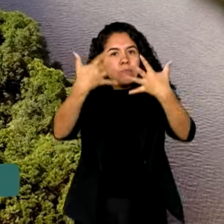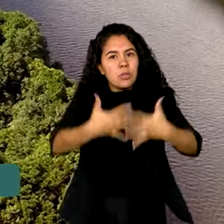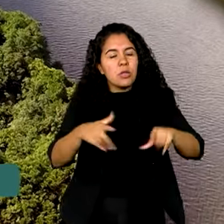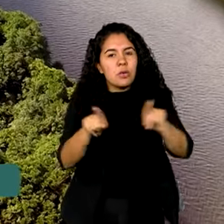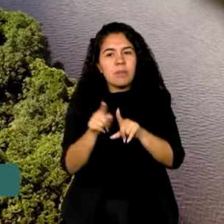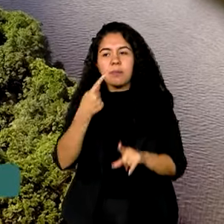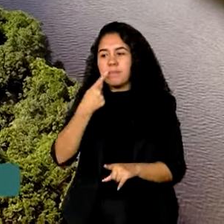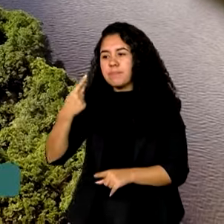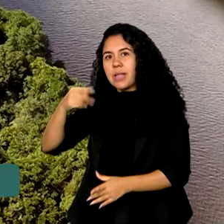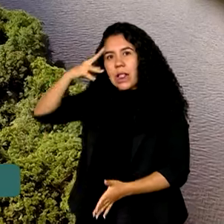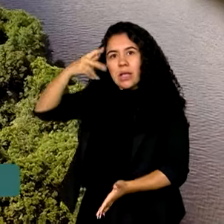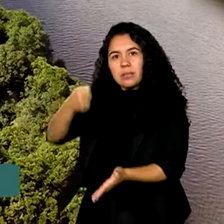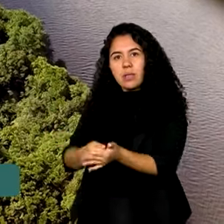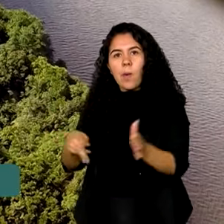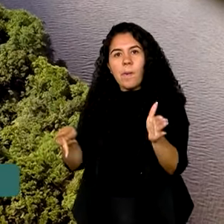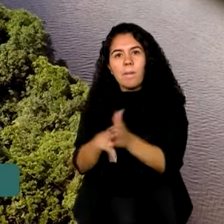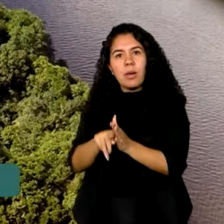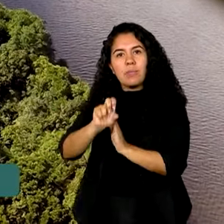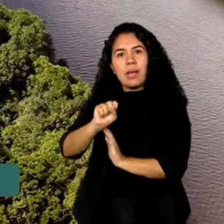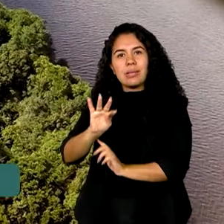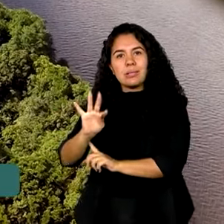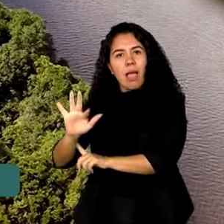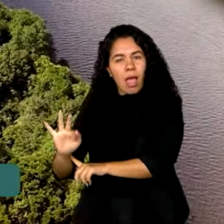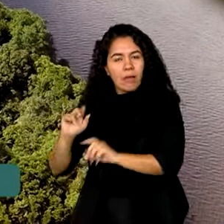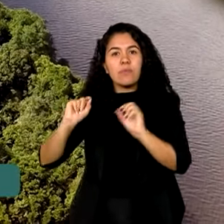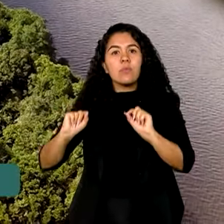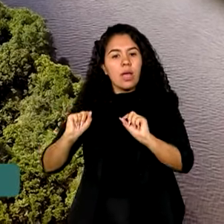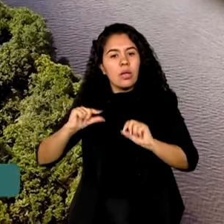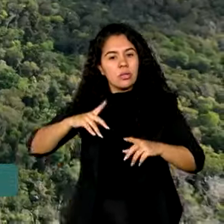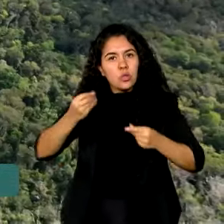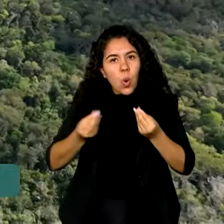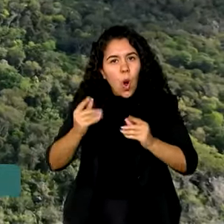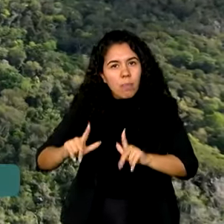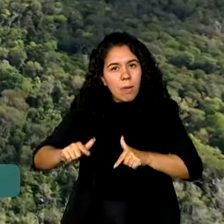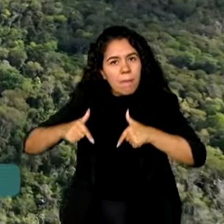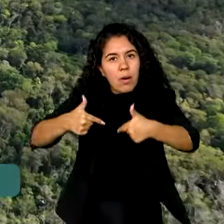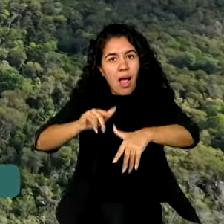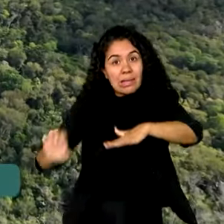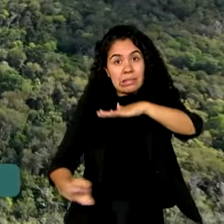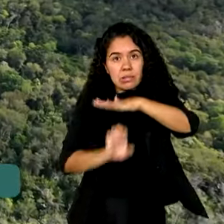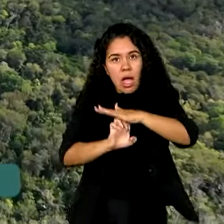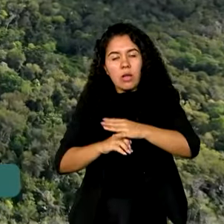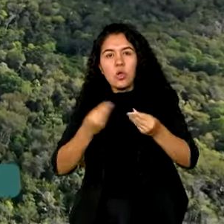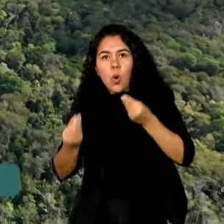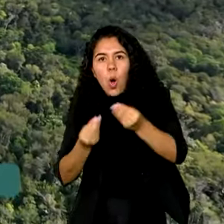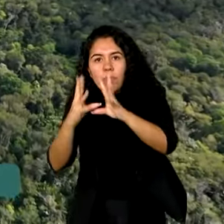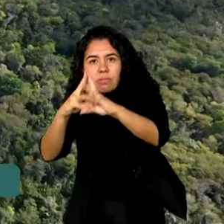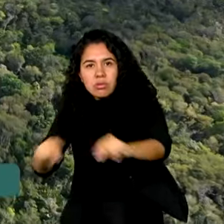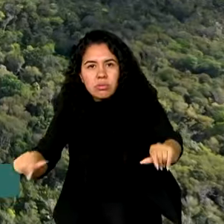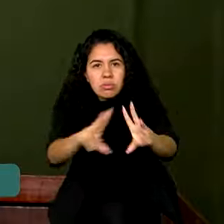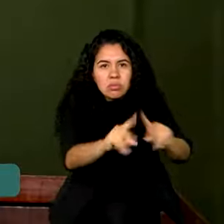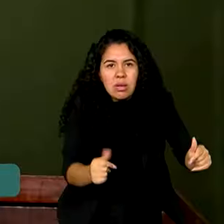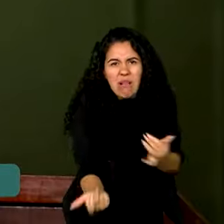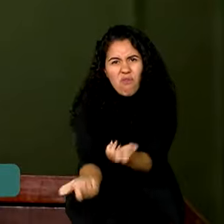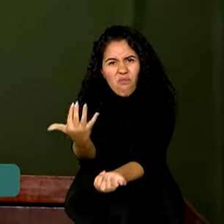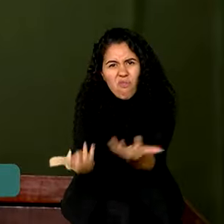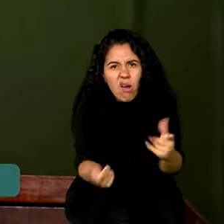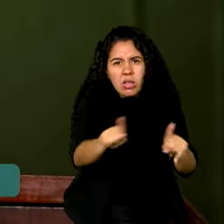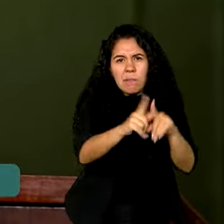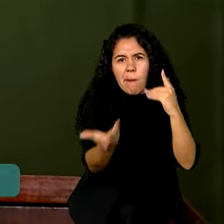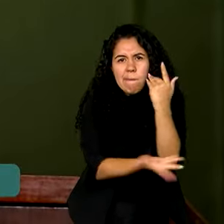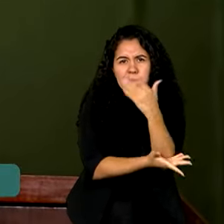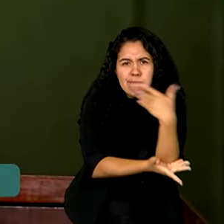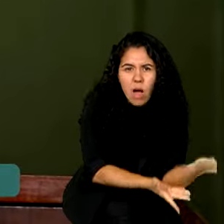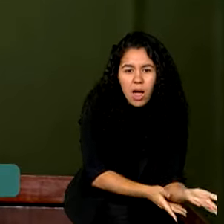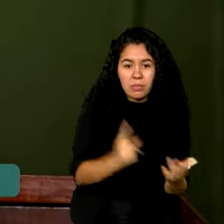recentes do Supremo, que determinam a atuação do Estado na redução do desmatamento e no combate às queimadas. Diversas